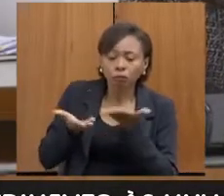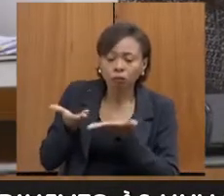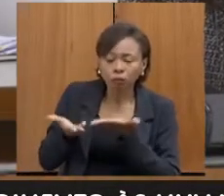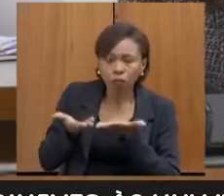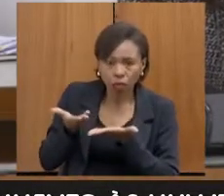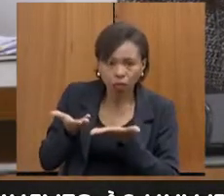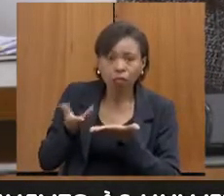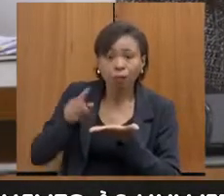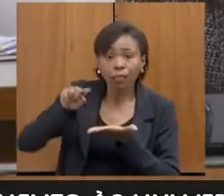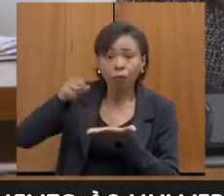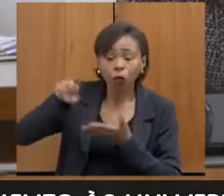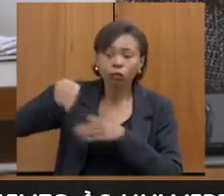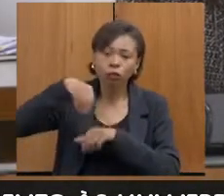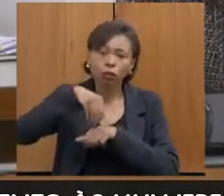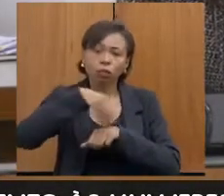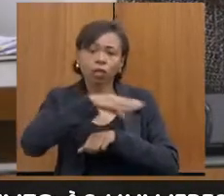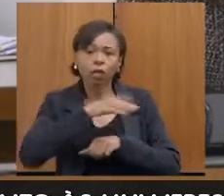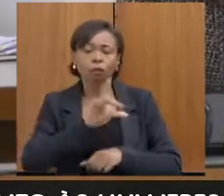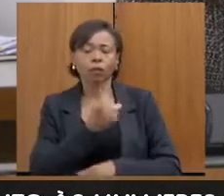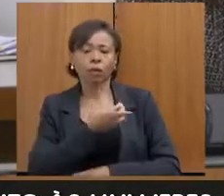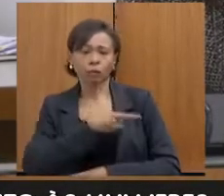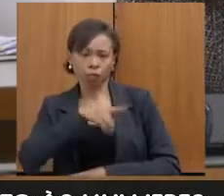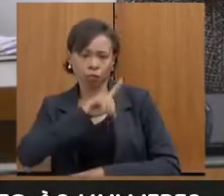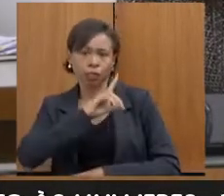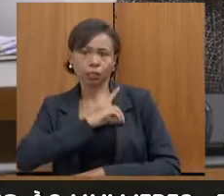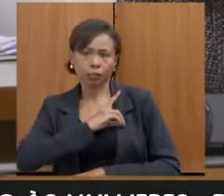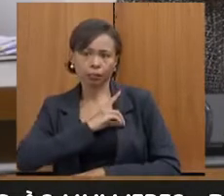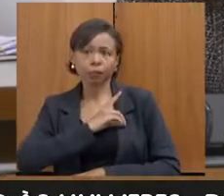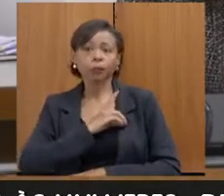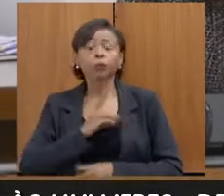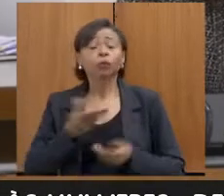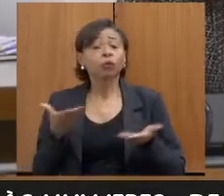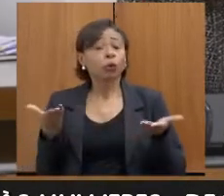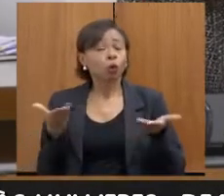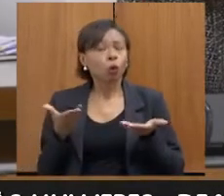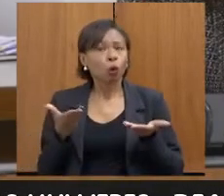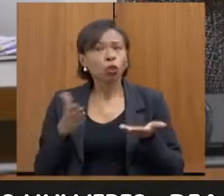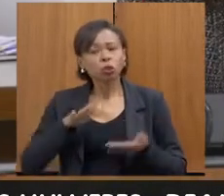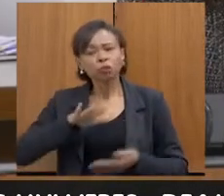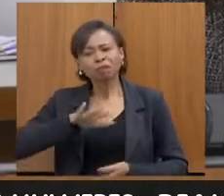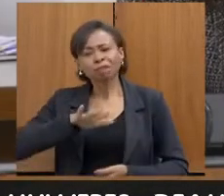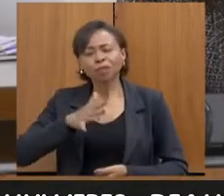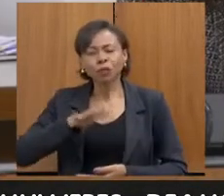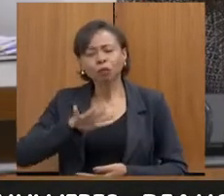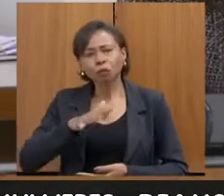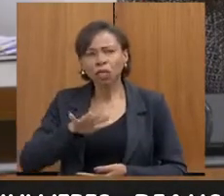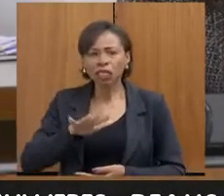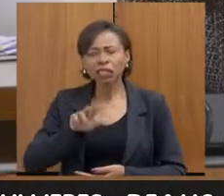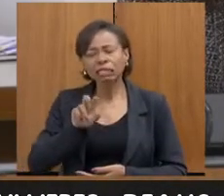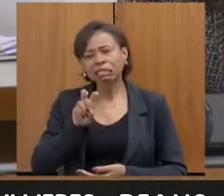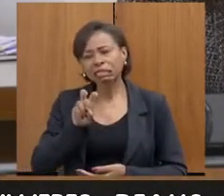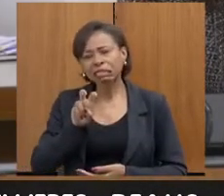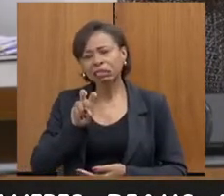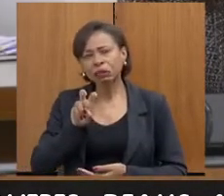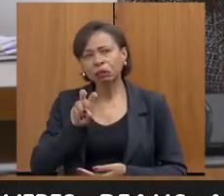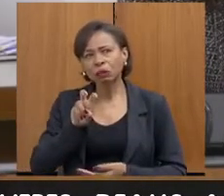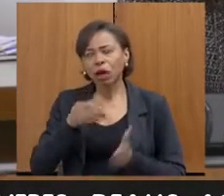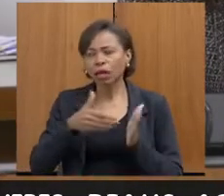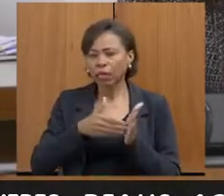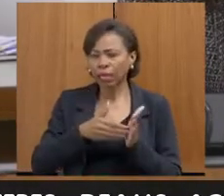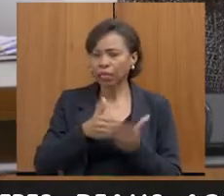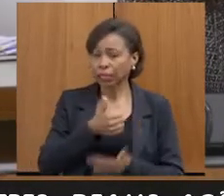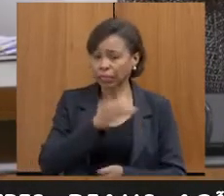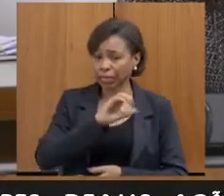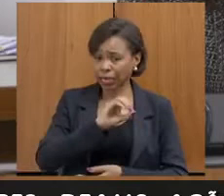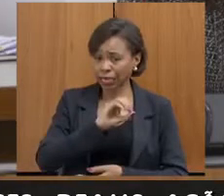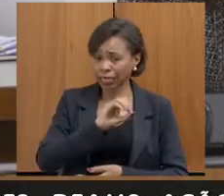encaminhado também para a delegacia. Hoje a gente faz, em média, cerca de 5 a 10 medidas protetivas